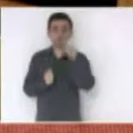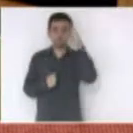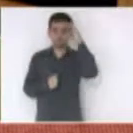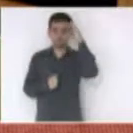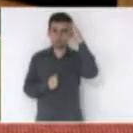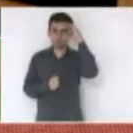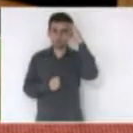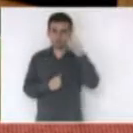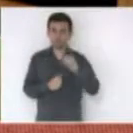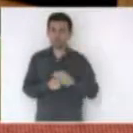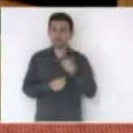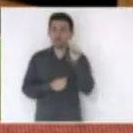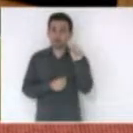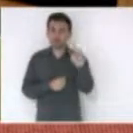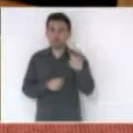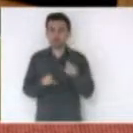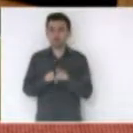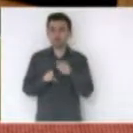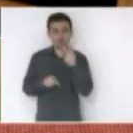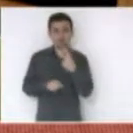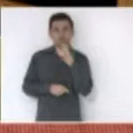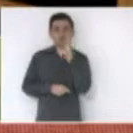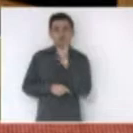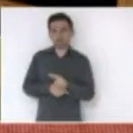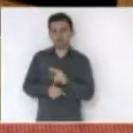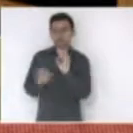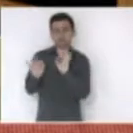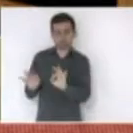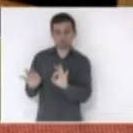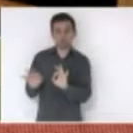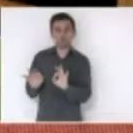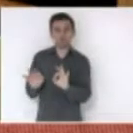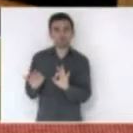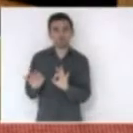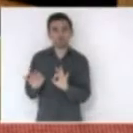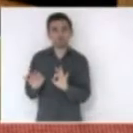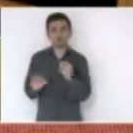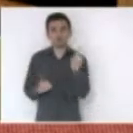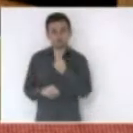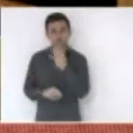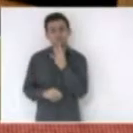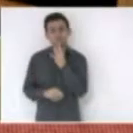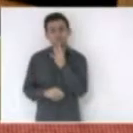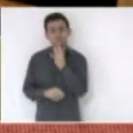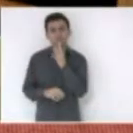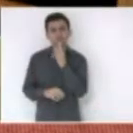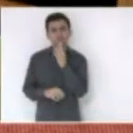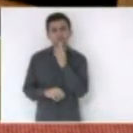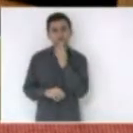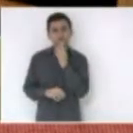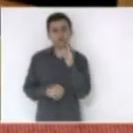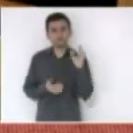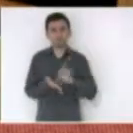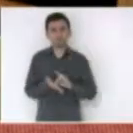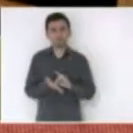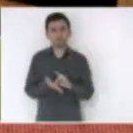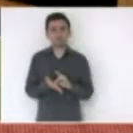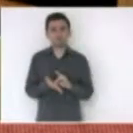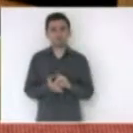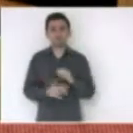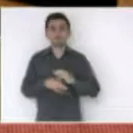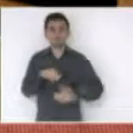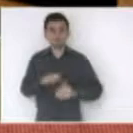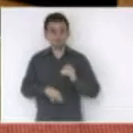e eu imagino que ele também tenha dito tem razão deputado nós também conhecemos é verdade a